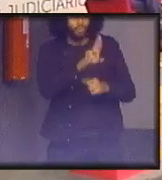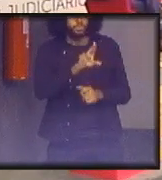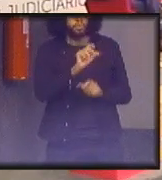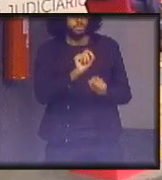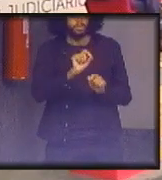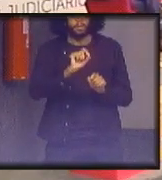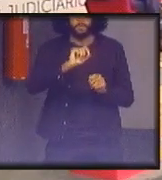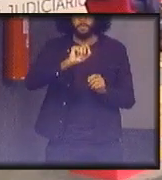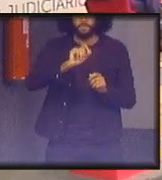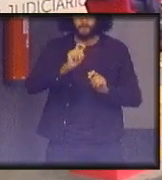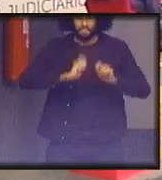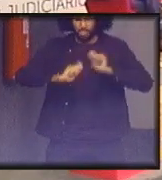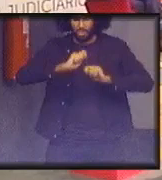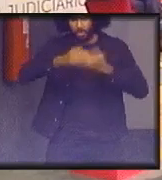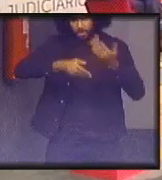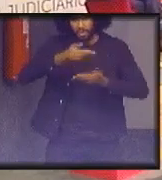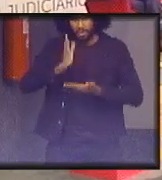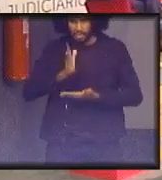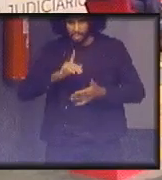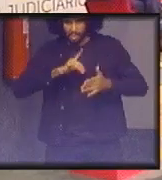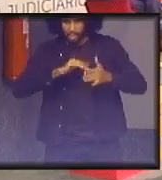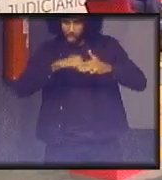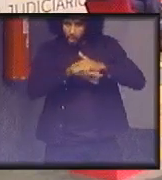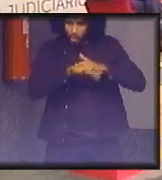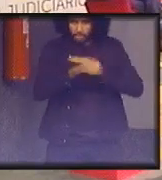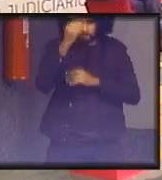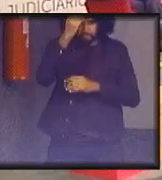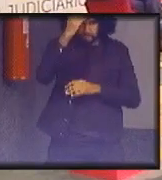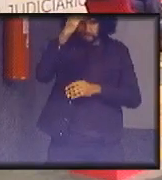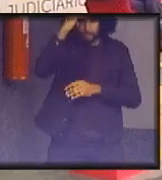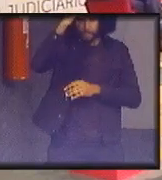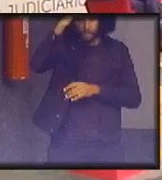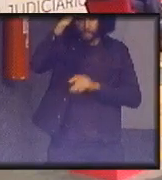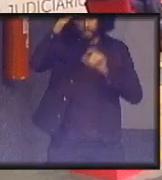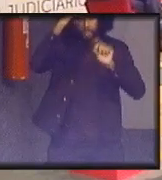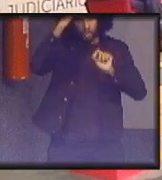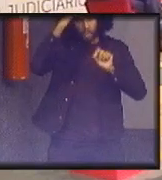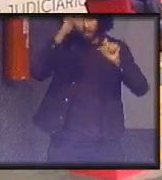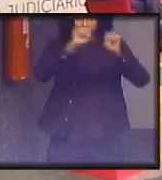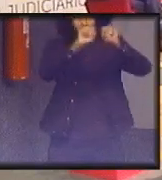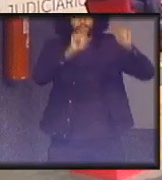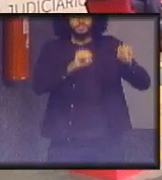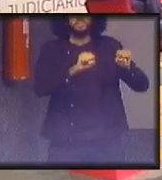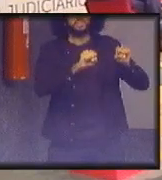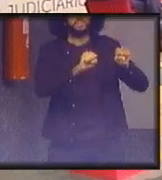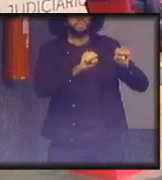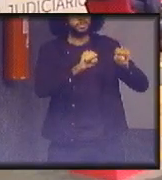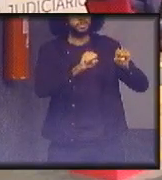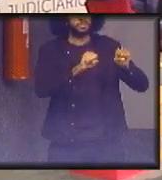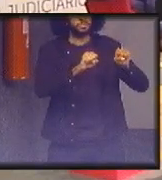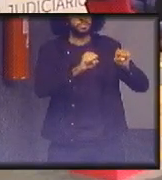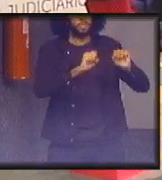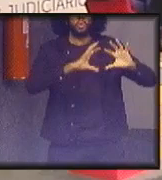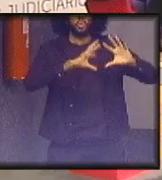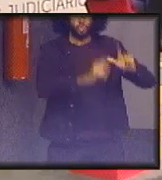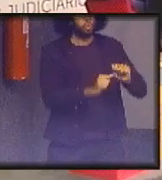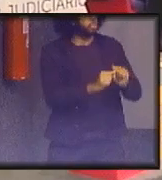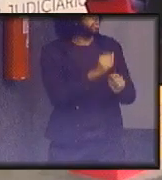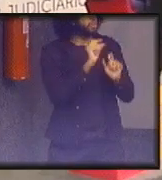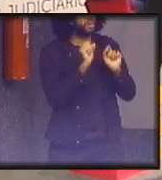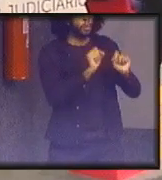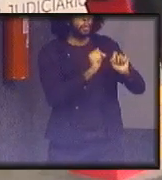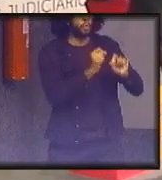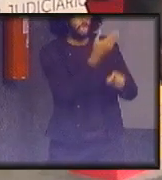economia circular já acumulou de conhecimento para sistemas inteiros que é essa